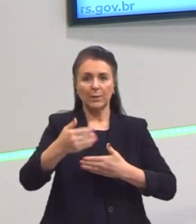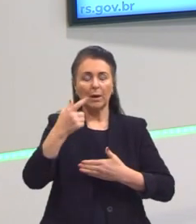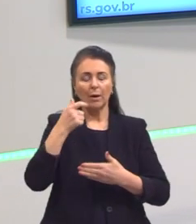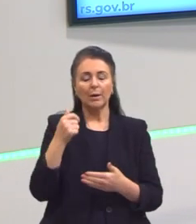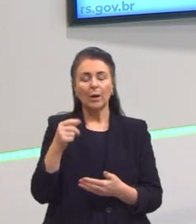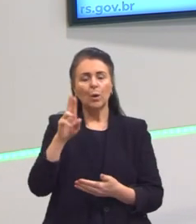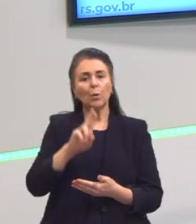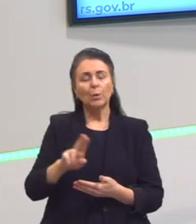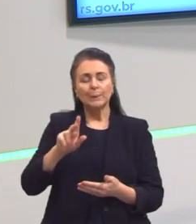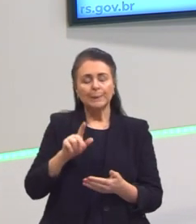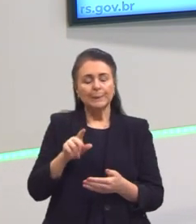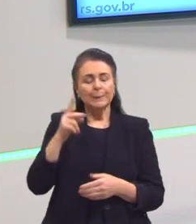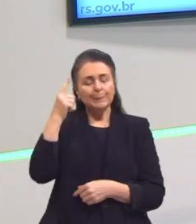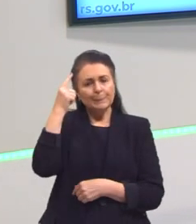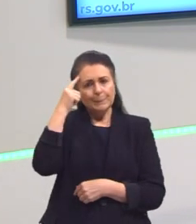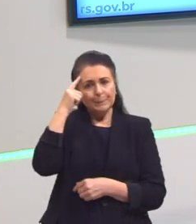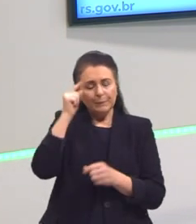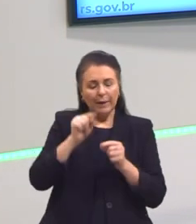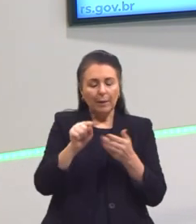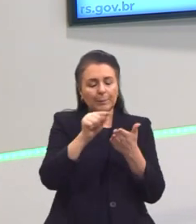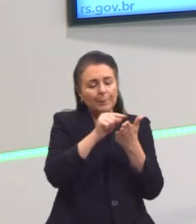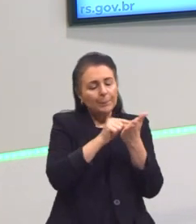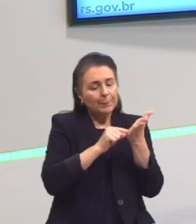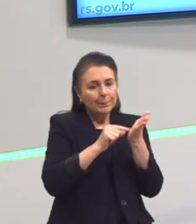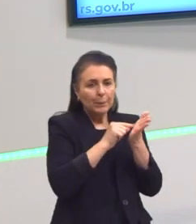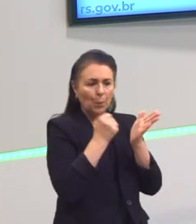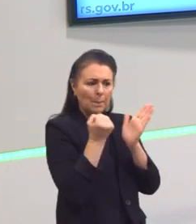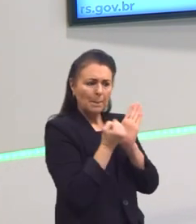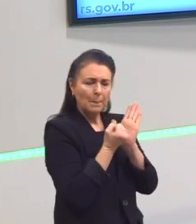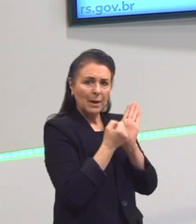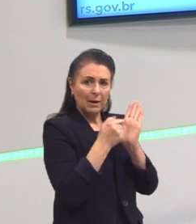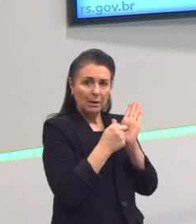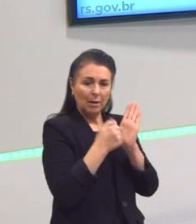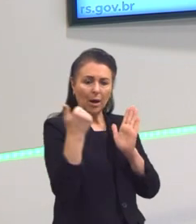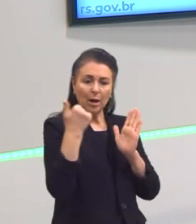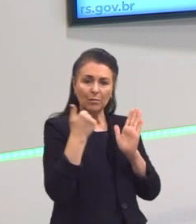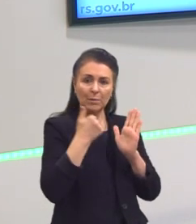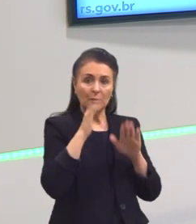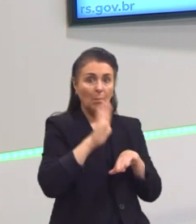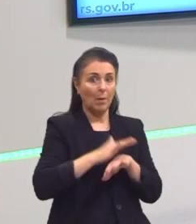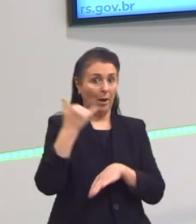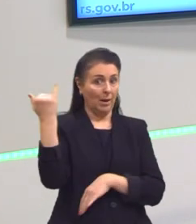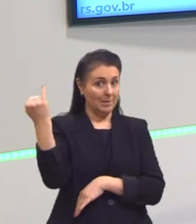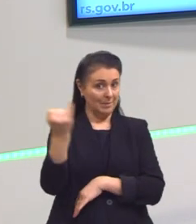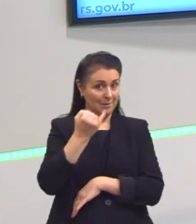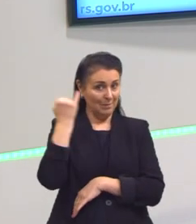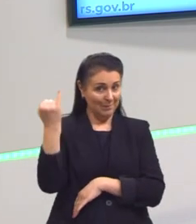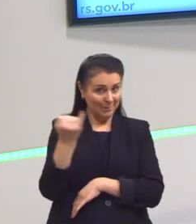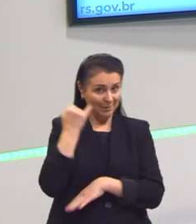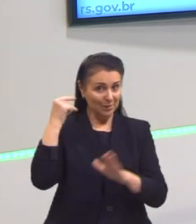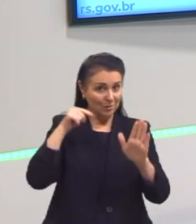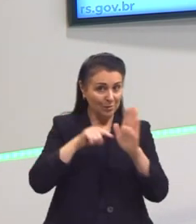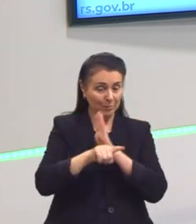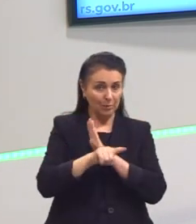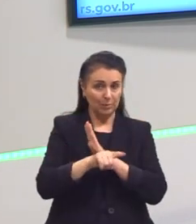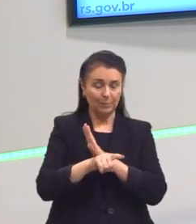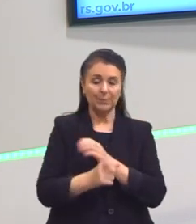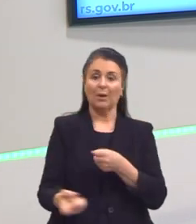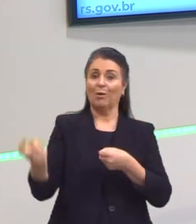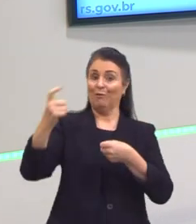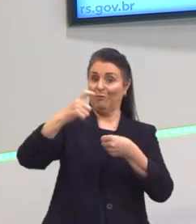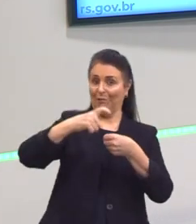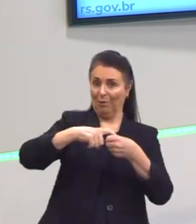caneta e circula ou marca a informação que você considera mais importante. Aqui eu voltei na pergunta